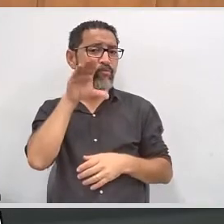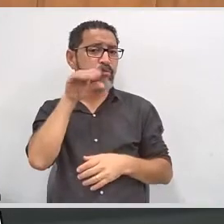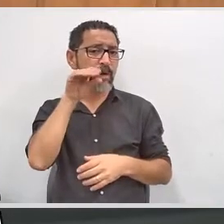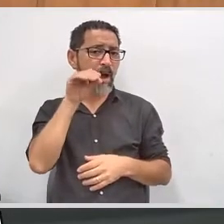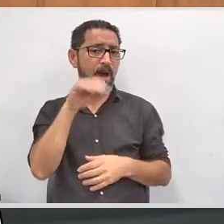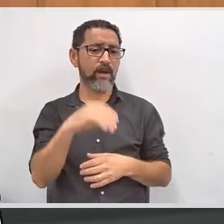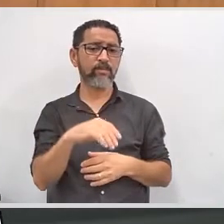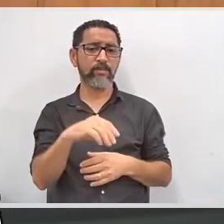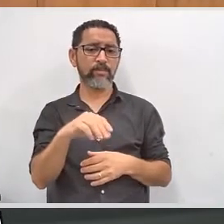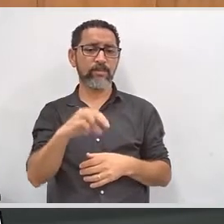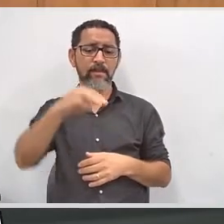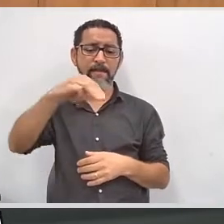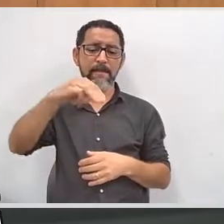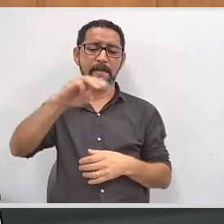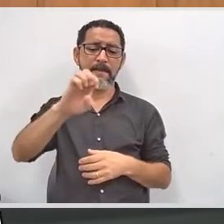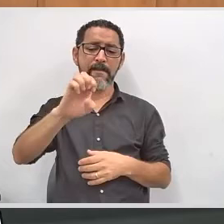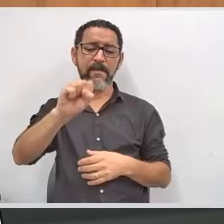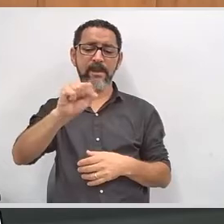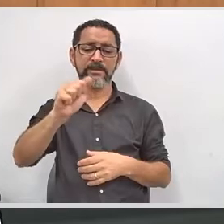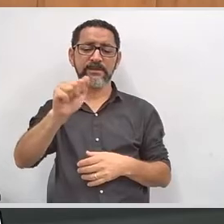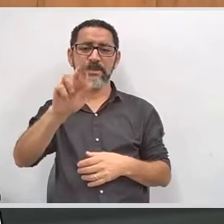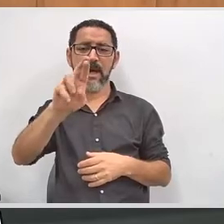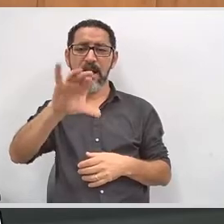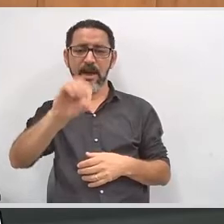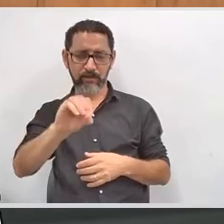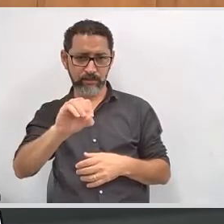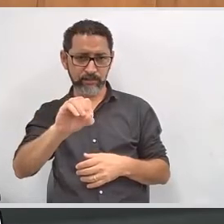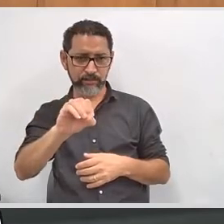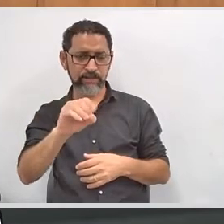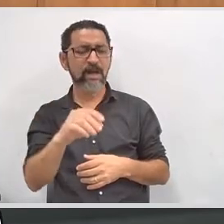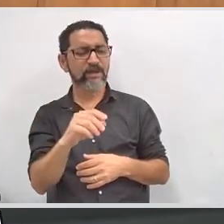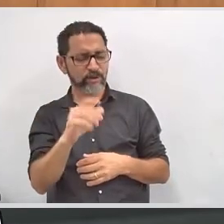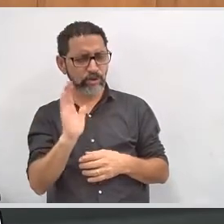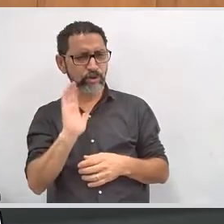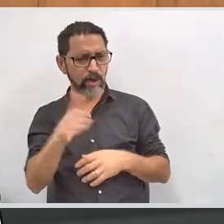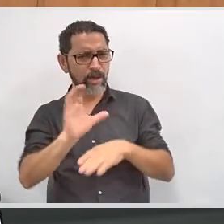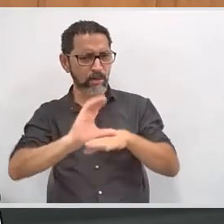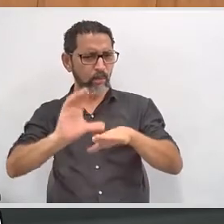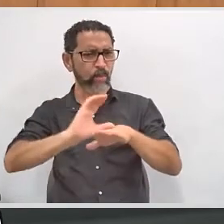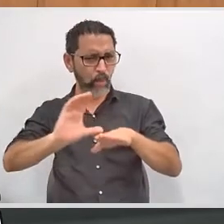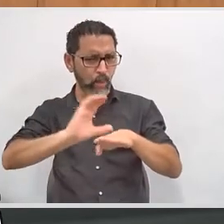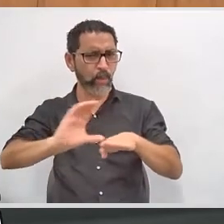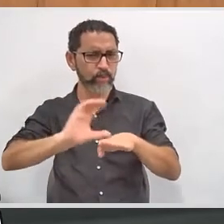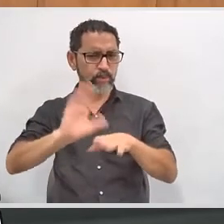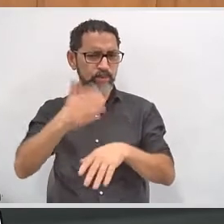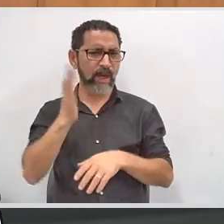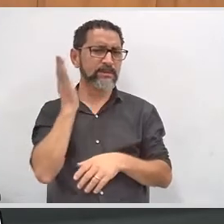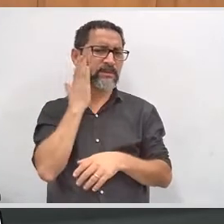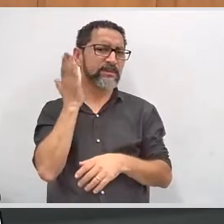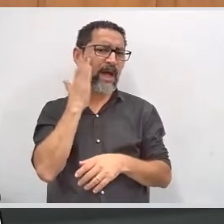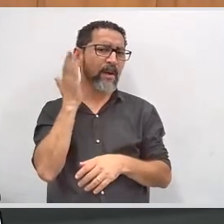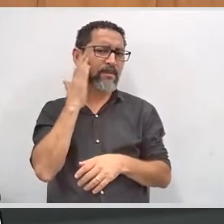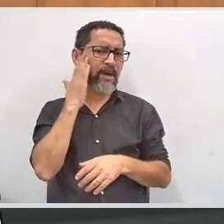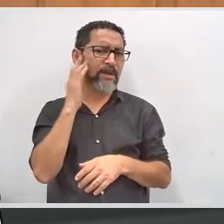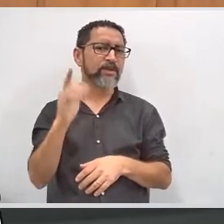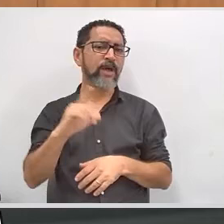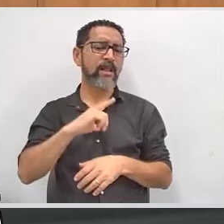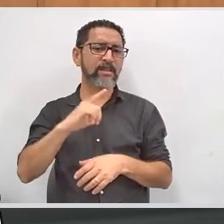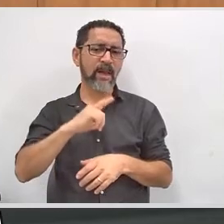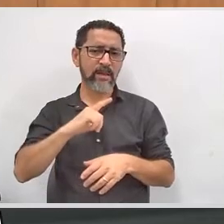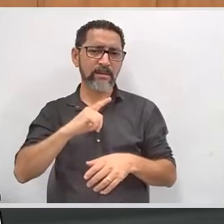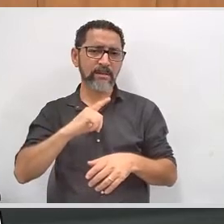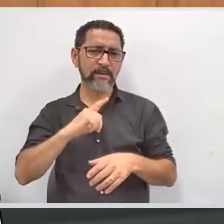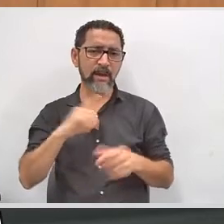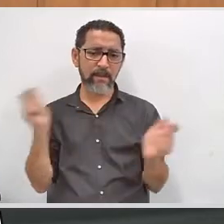confirmação para que haja dessa forma, de forma mais precisa. esse ano está